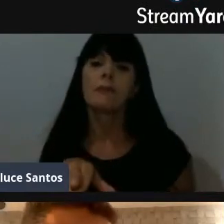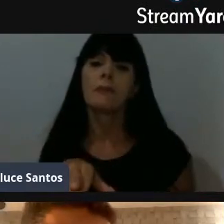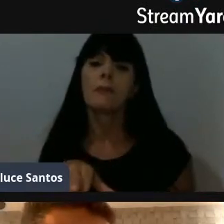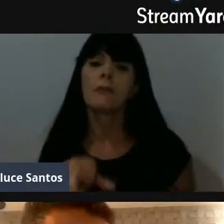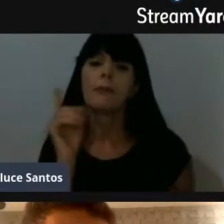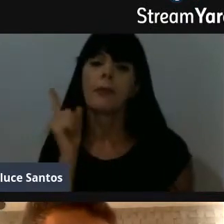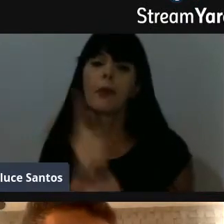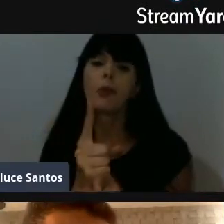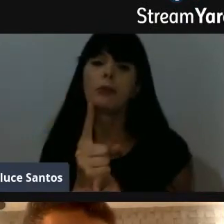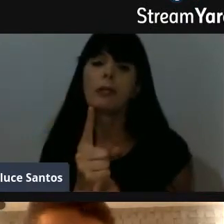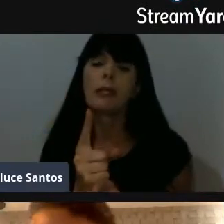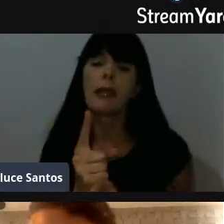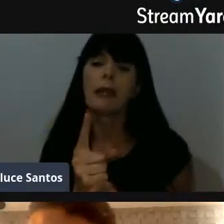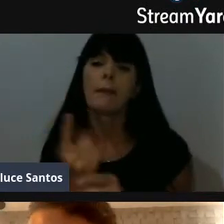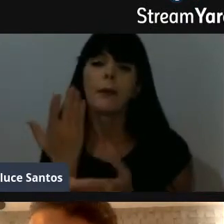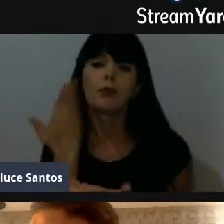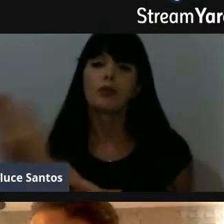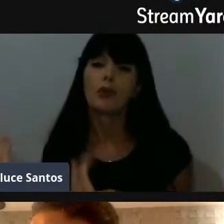pelos jovens, né,